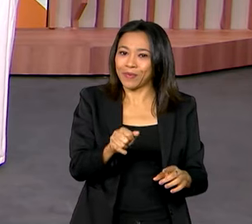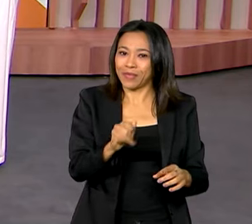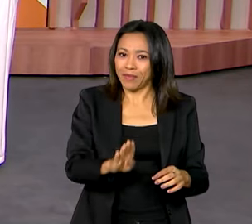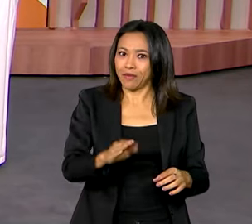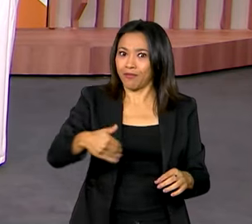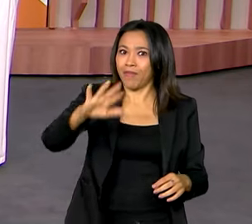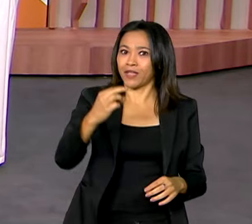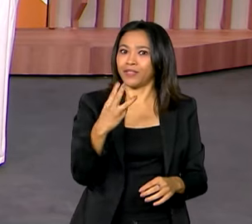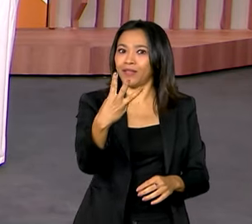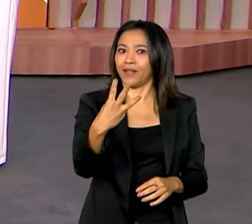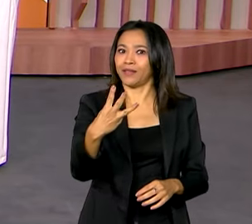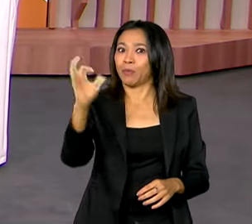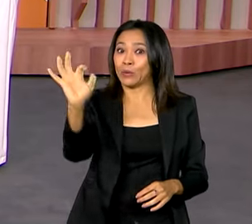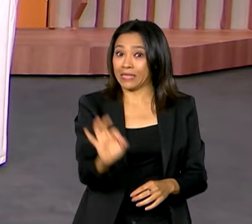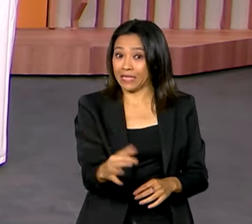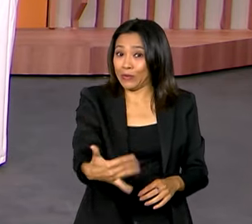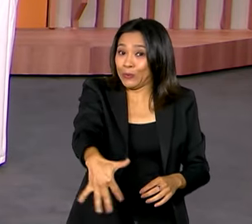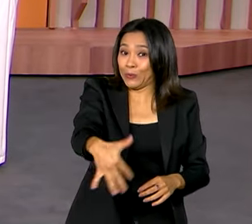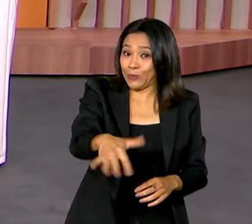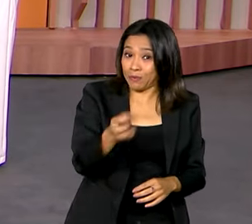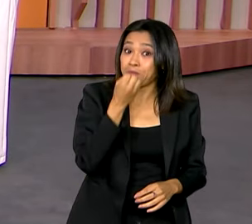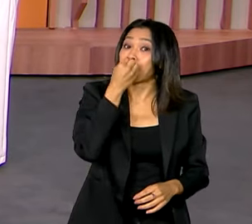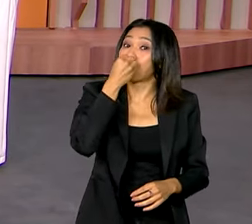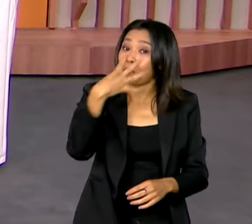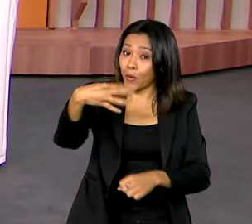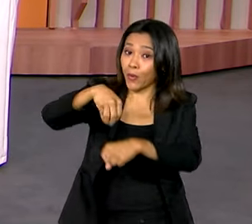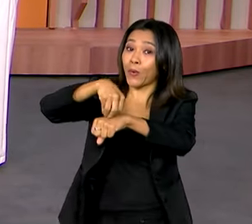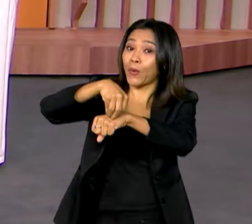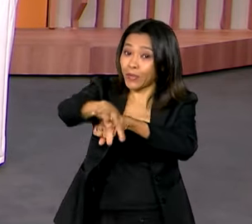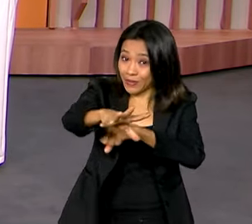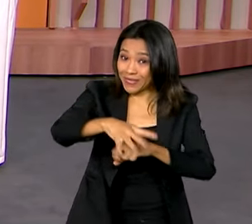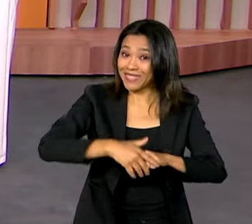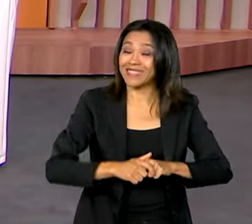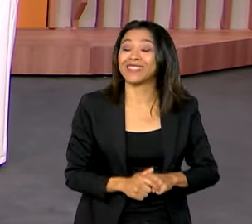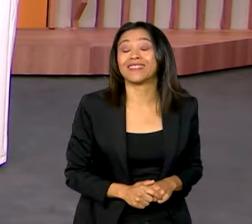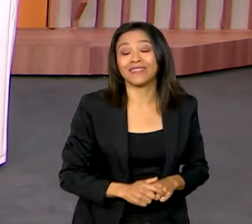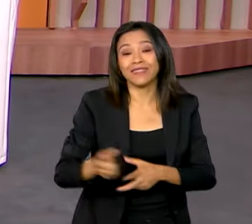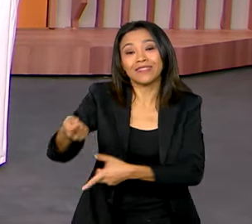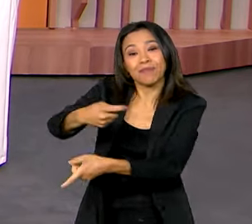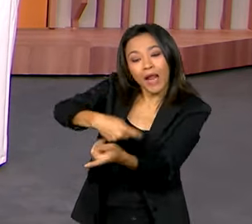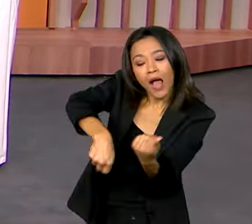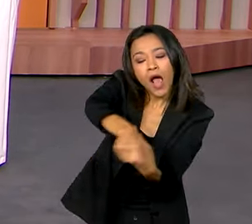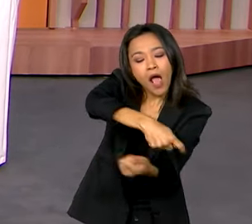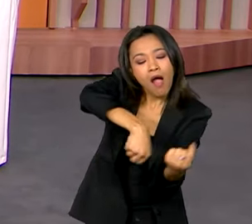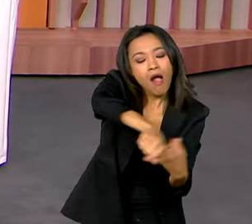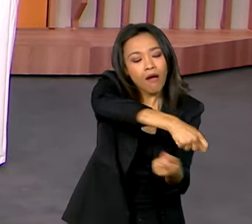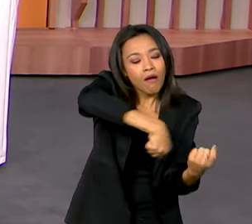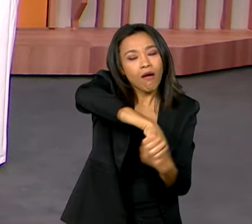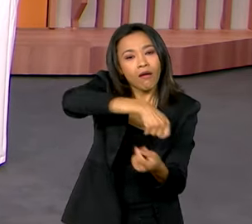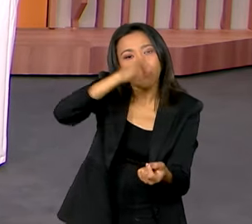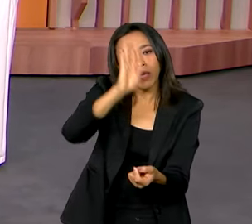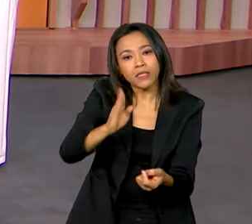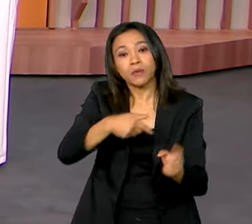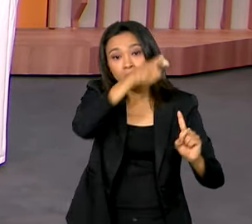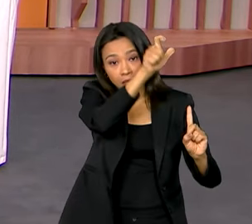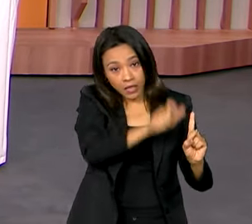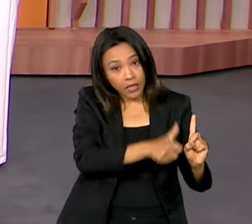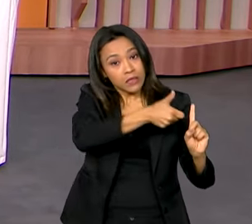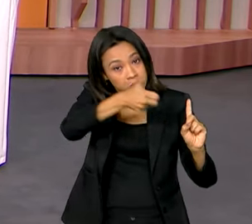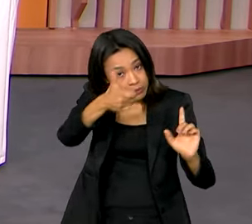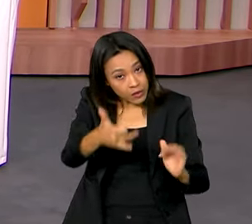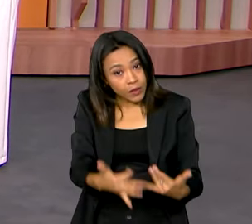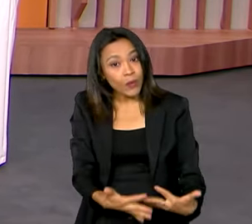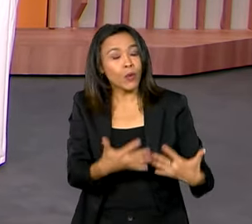de 3%. Enfim, são boas notícias. notícias. Aí, para a economia, o ministro Haddad conversou bastante